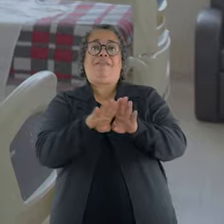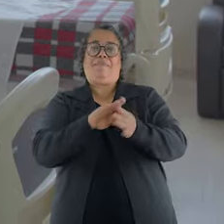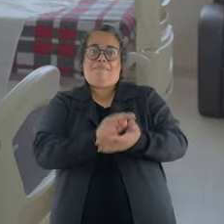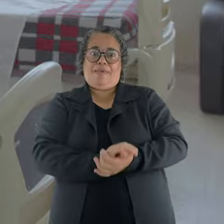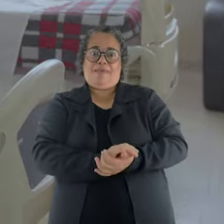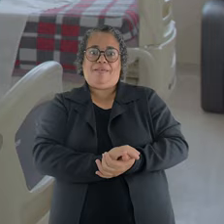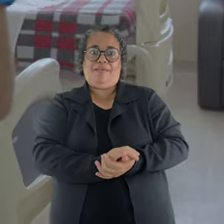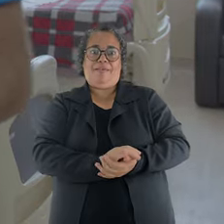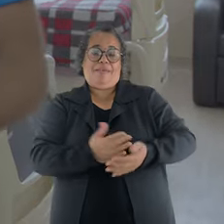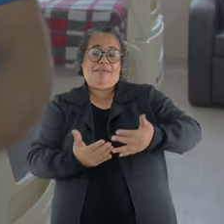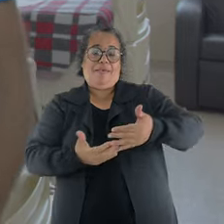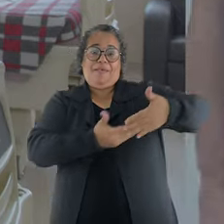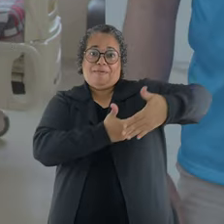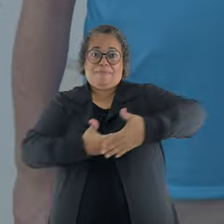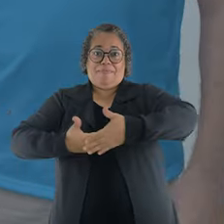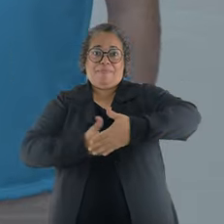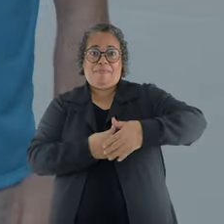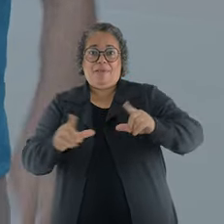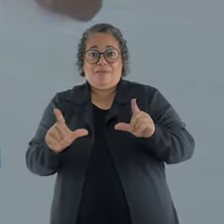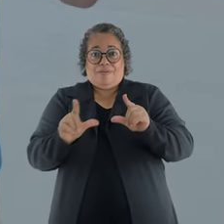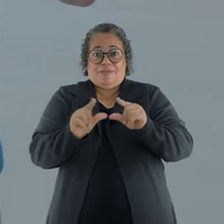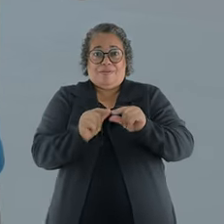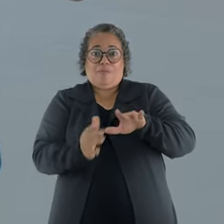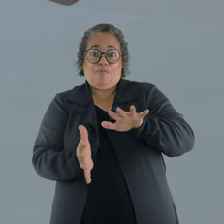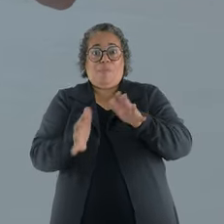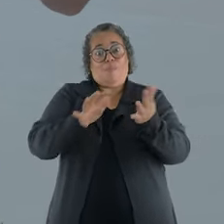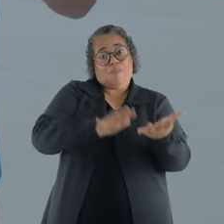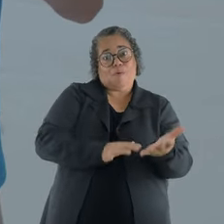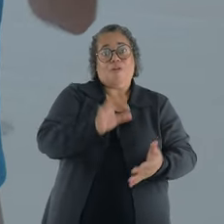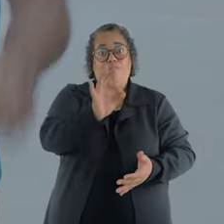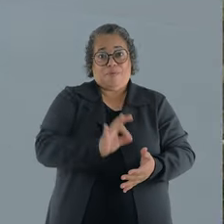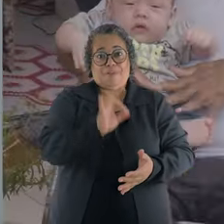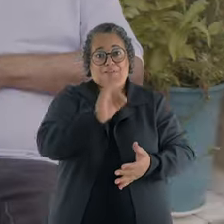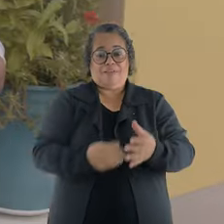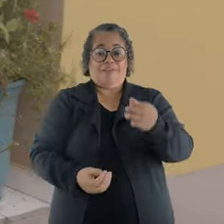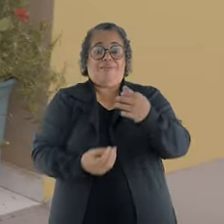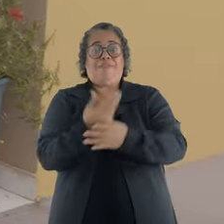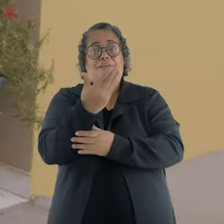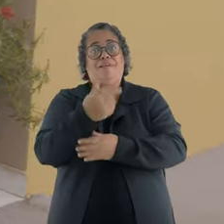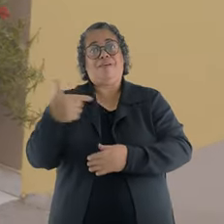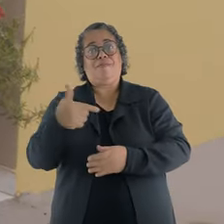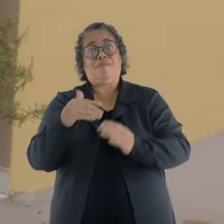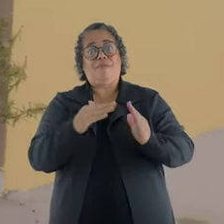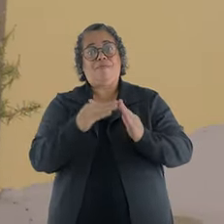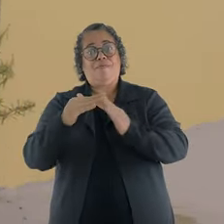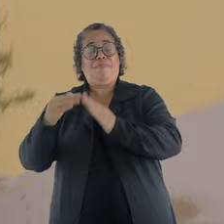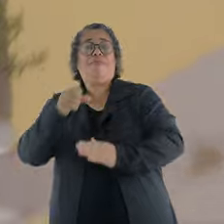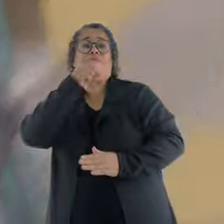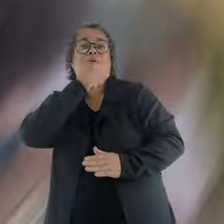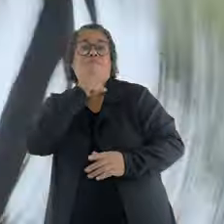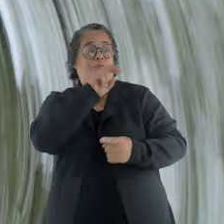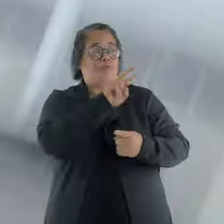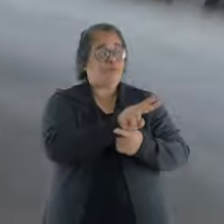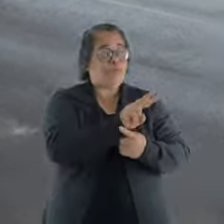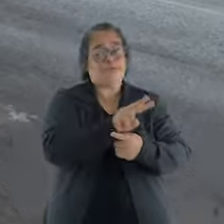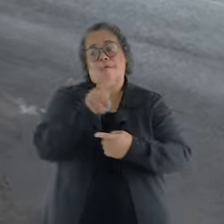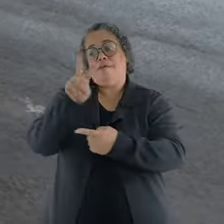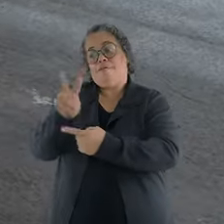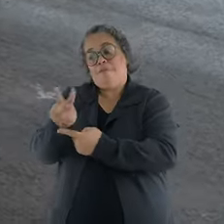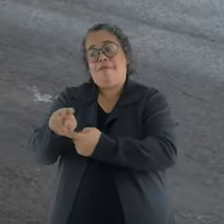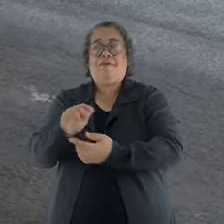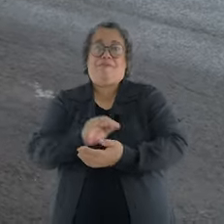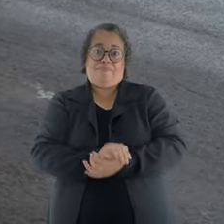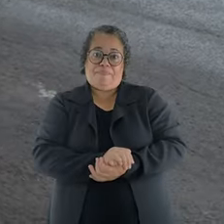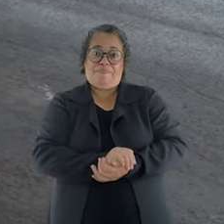reduzir a mortalidade infantil e criar o segundo condomínio do idoso. Cuidando do neném ao vovô. Pra